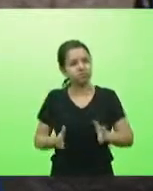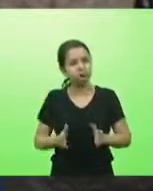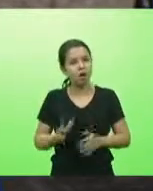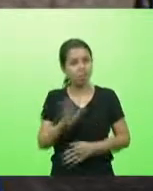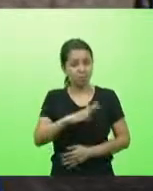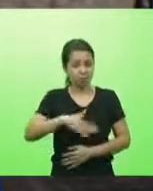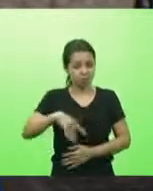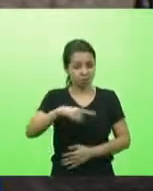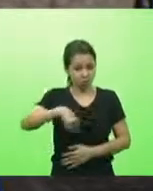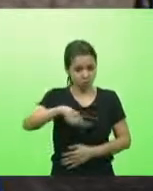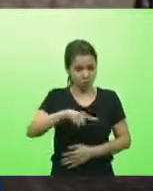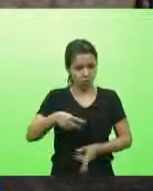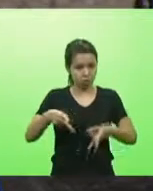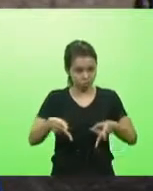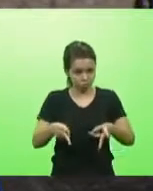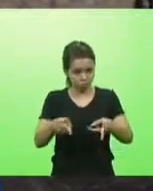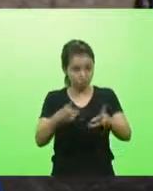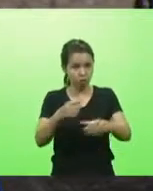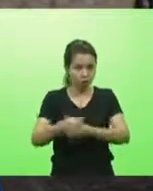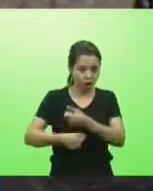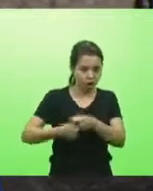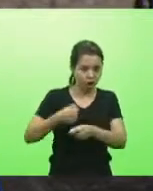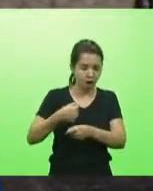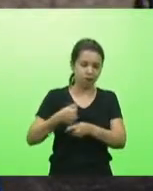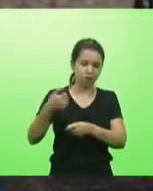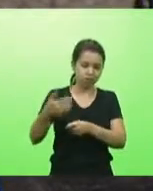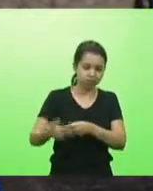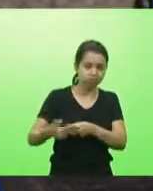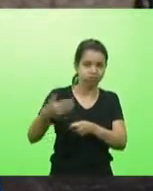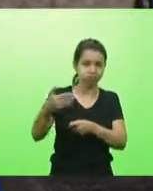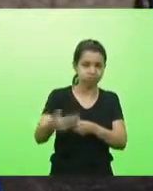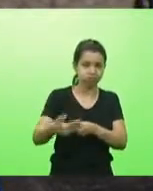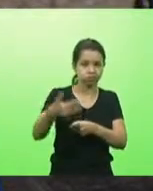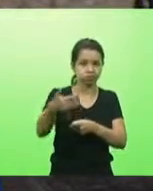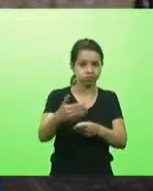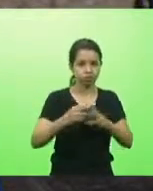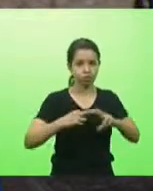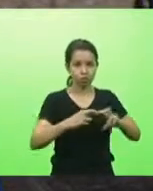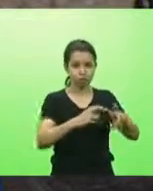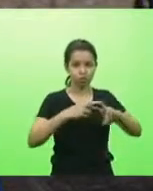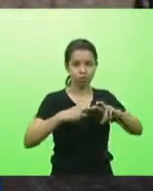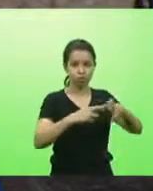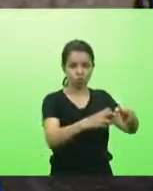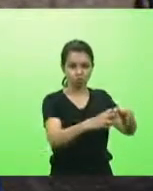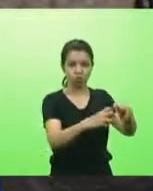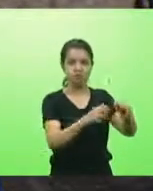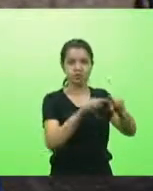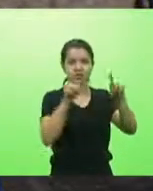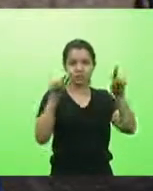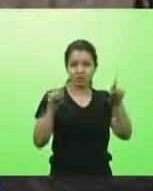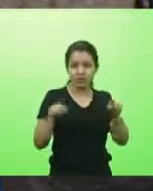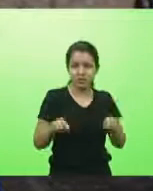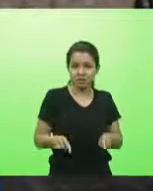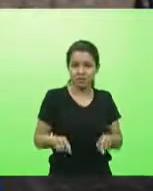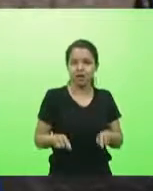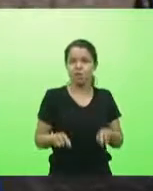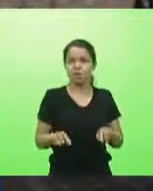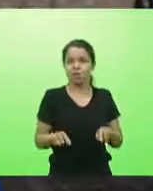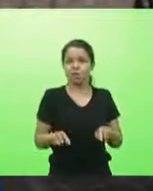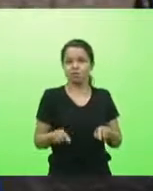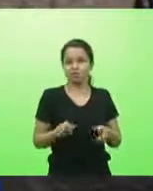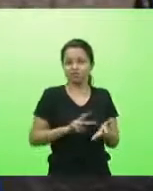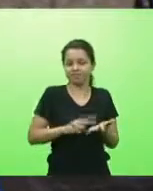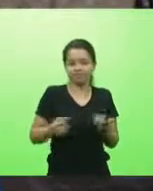ano após ano sendo espoliados por um sistema que não faz muito sentido e talvez